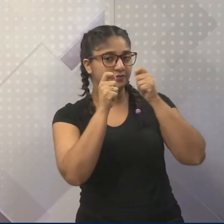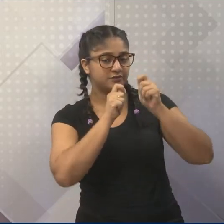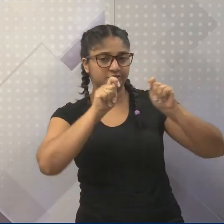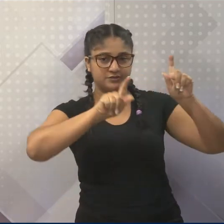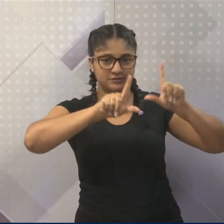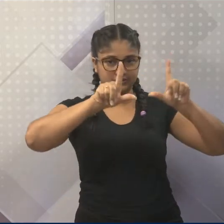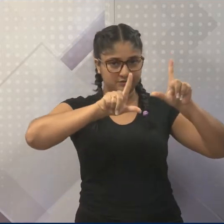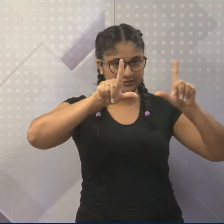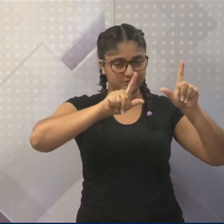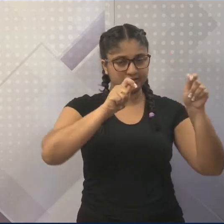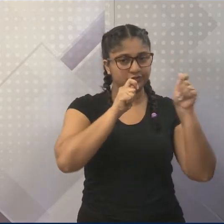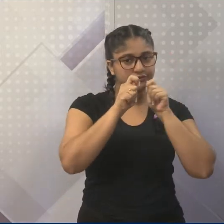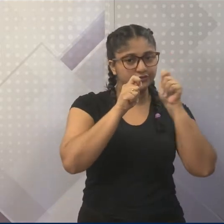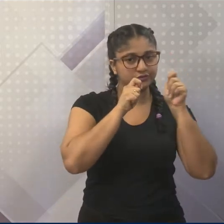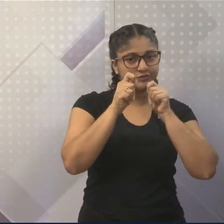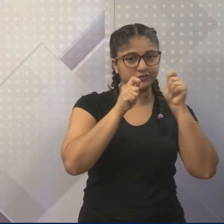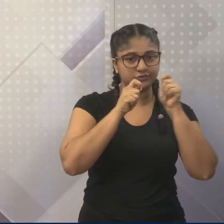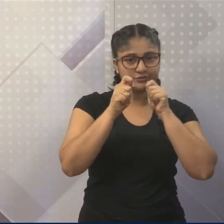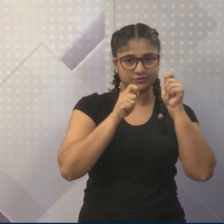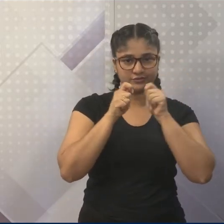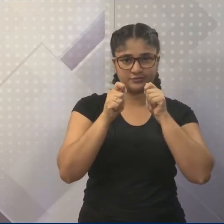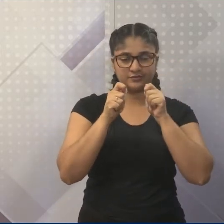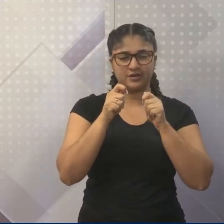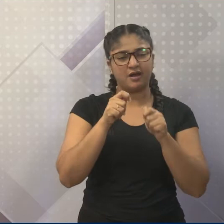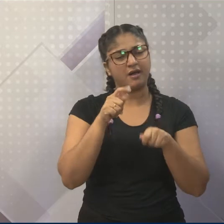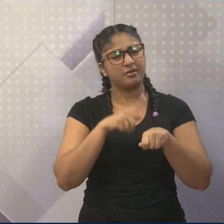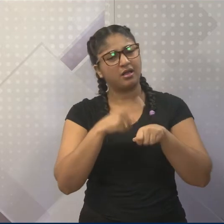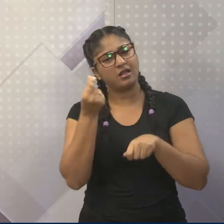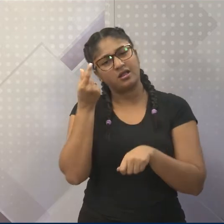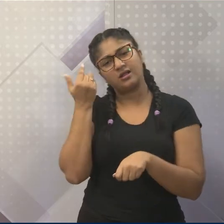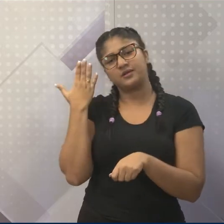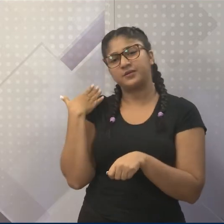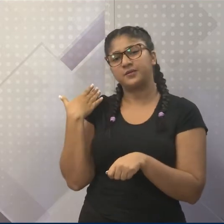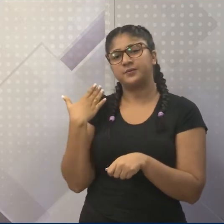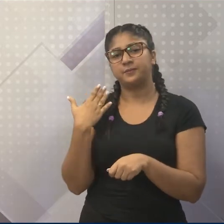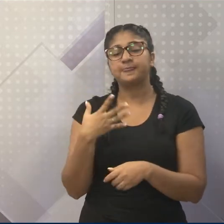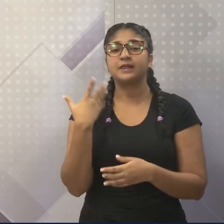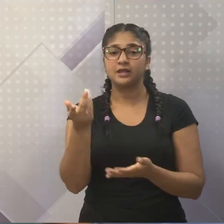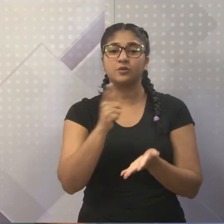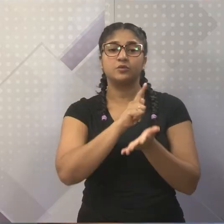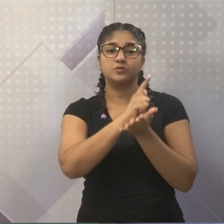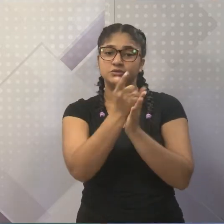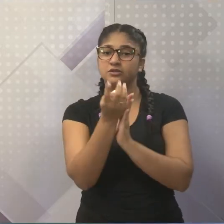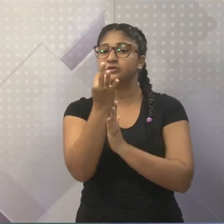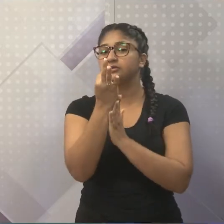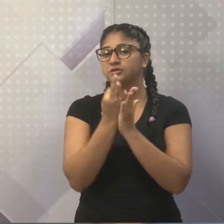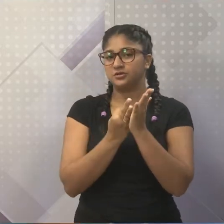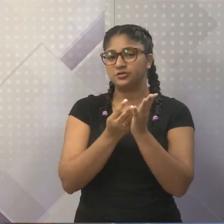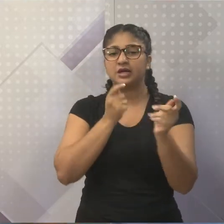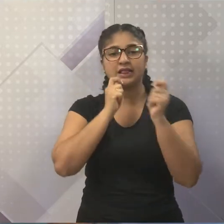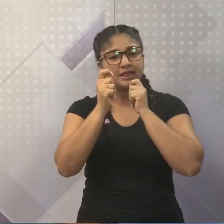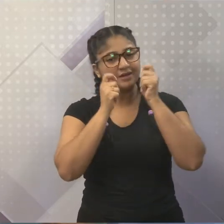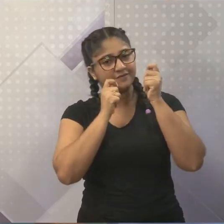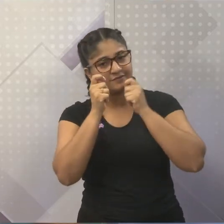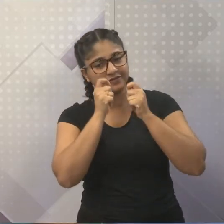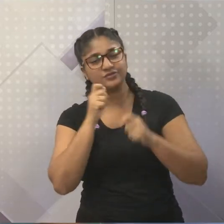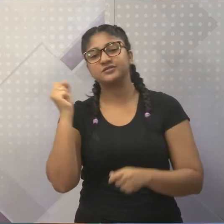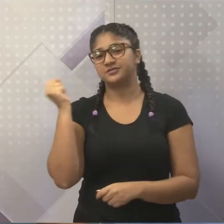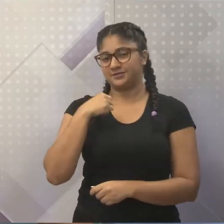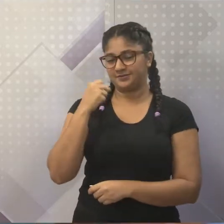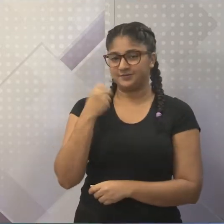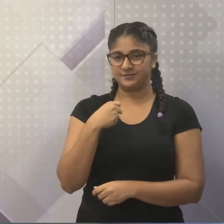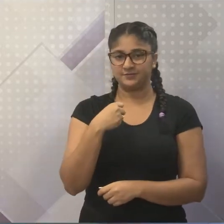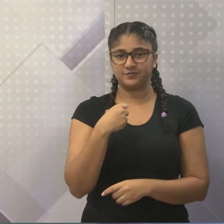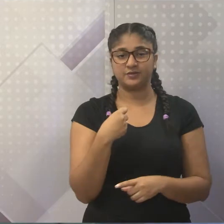TV com o Fábio Belica, zagueiro, há pouco tempo atrás. E a entrevista esportiva? Gênero textual? É outro gênero textual. Muito bem